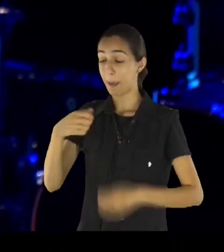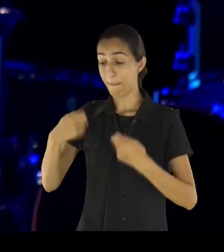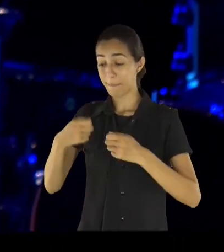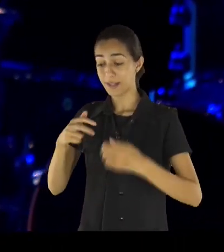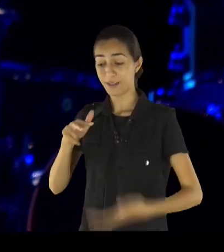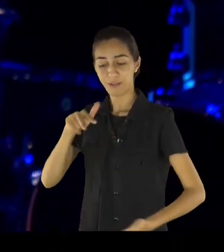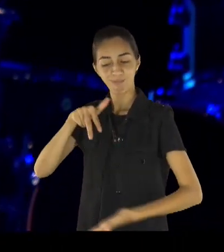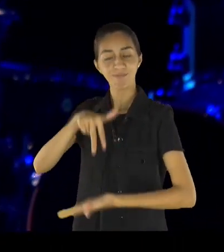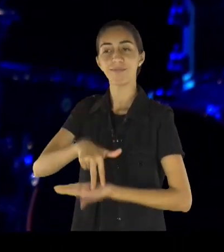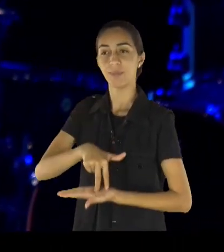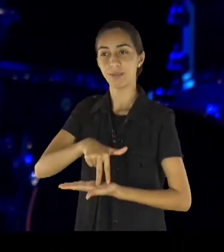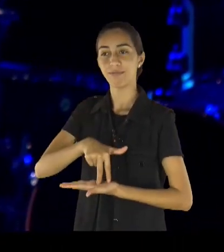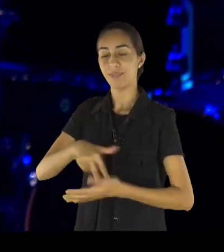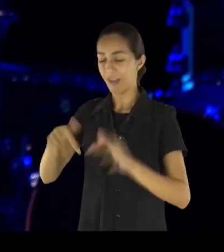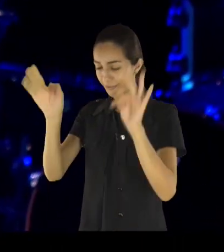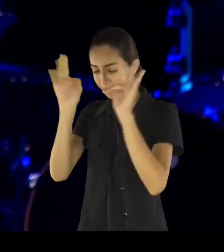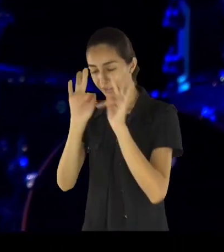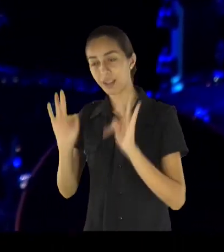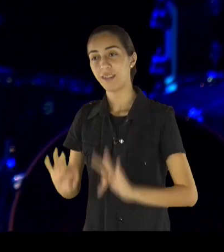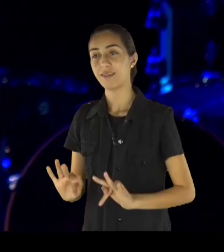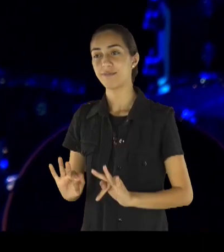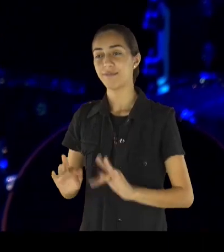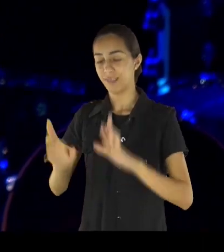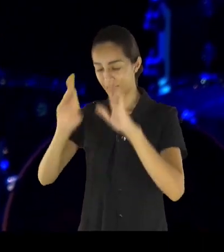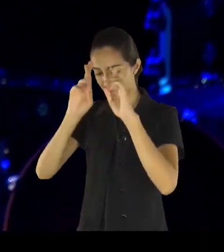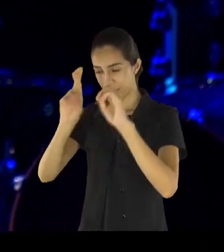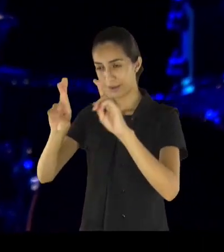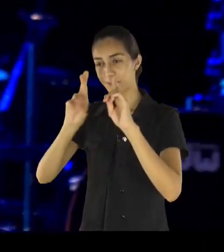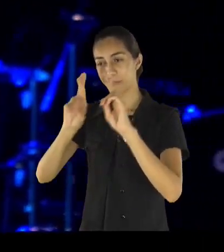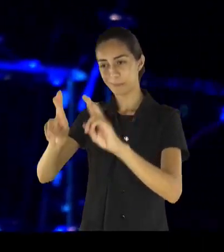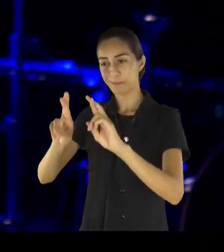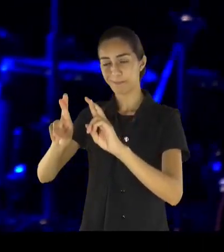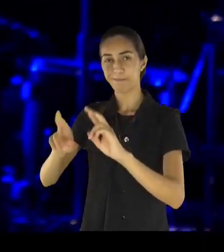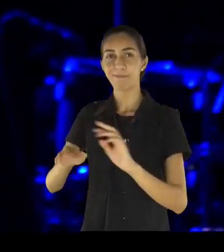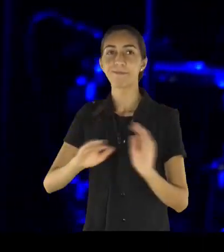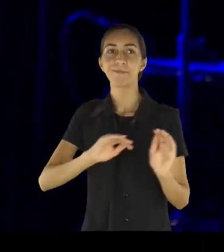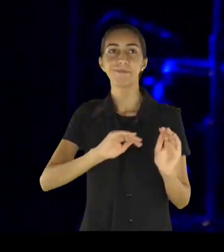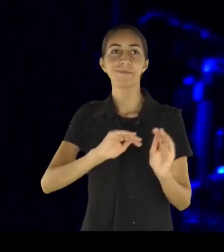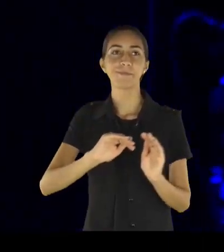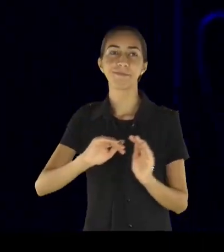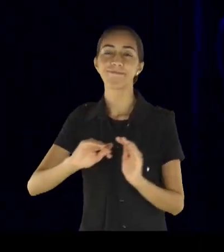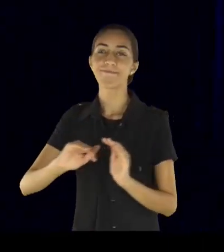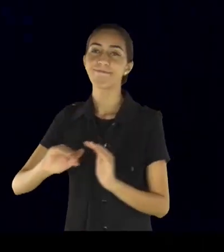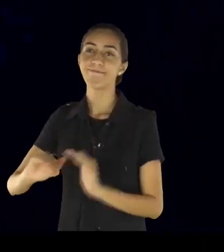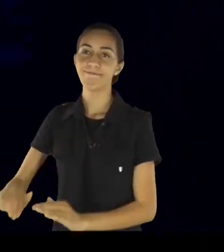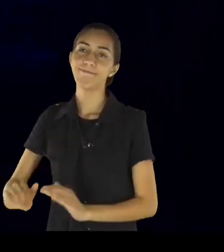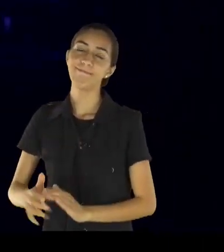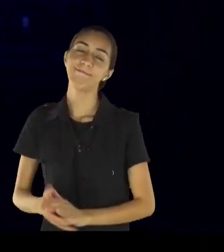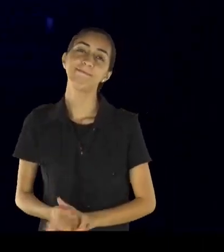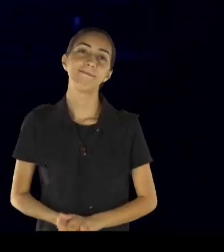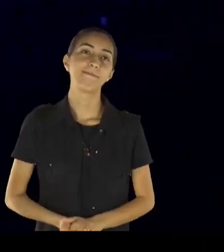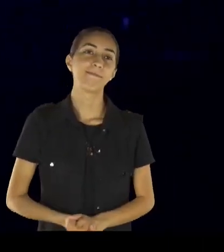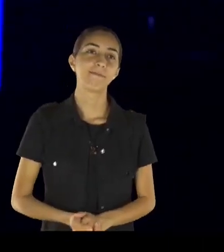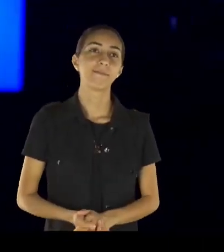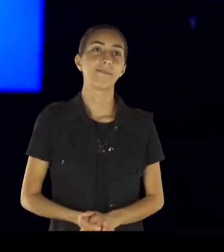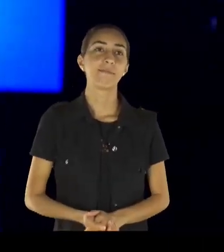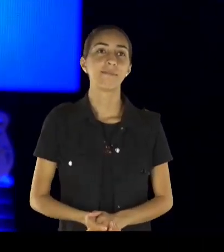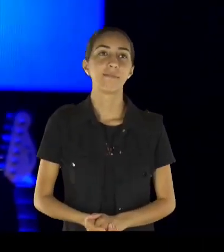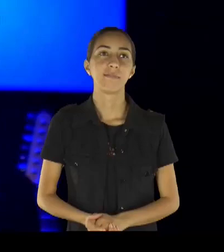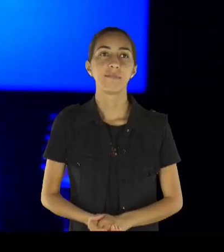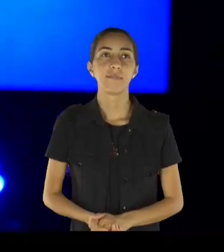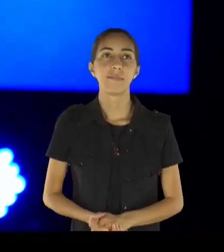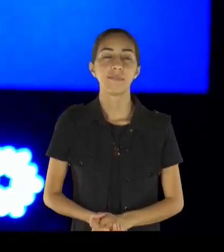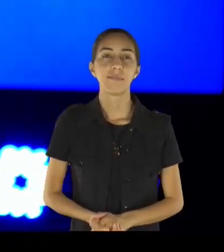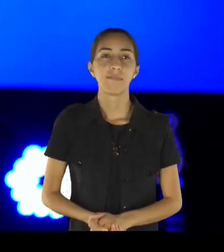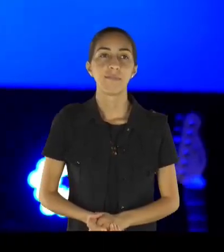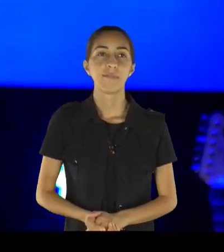dificuldades, mas você tenha bom ânimo, que você vai vencer, porque eu já venci, todas as coisas, na cruz do Calvário, então, é assim que a